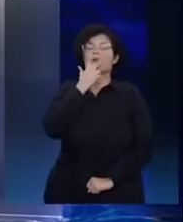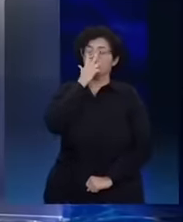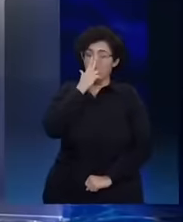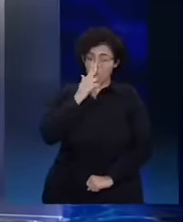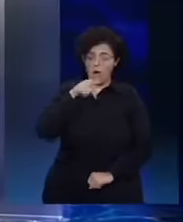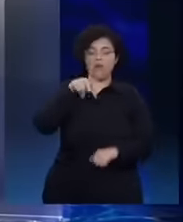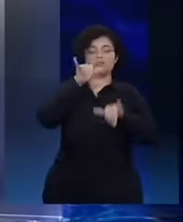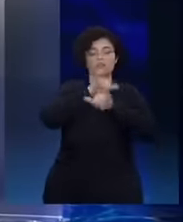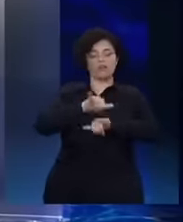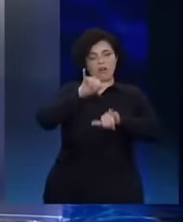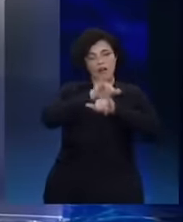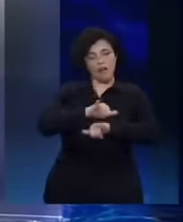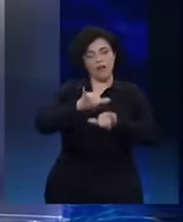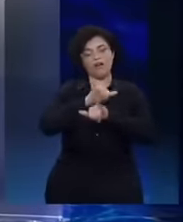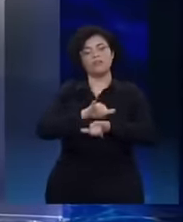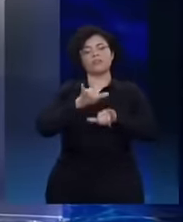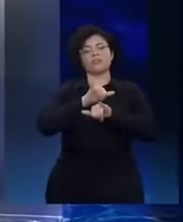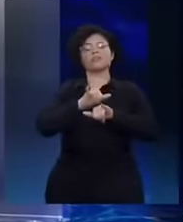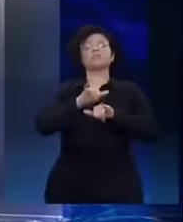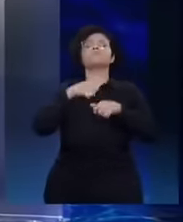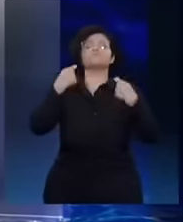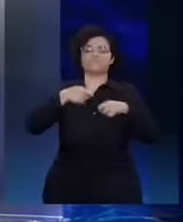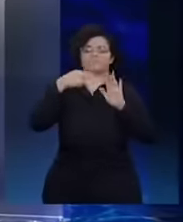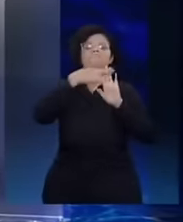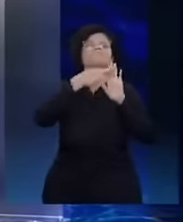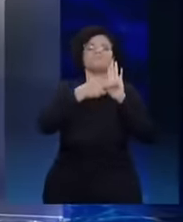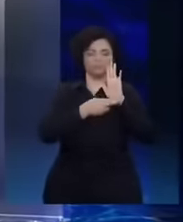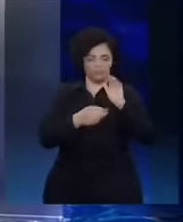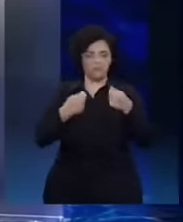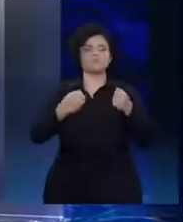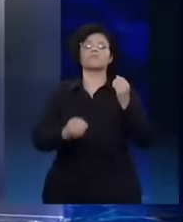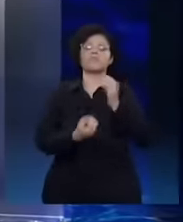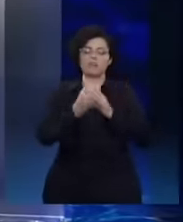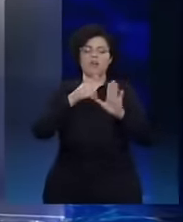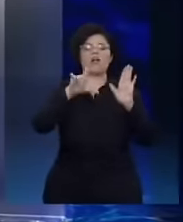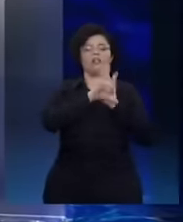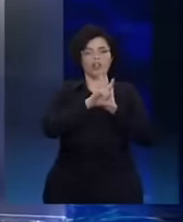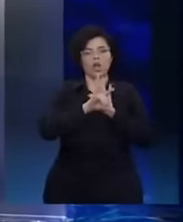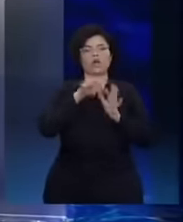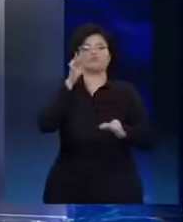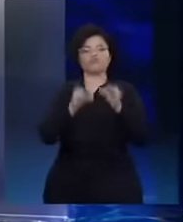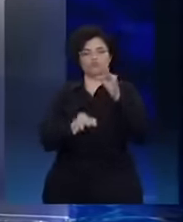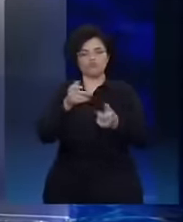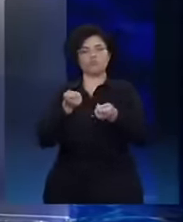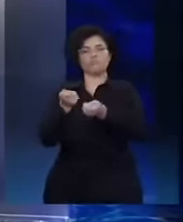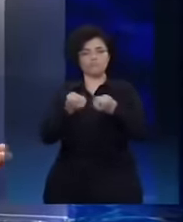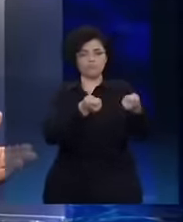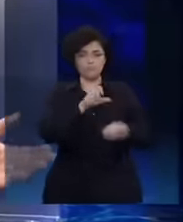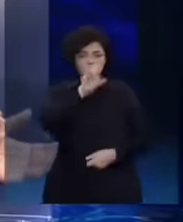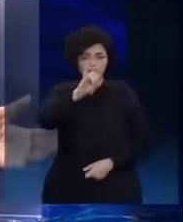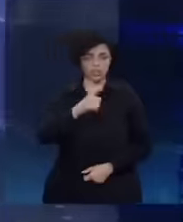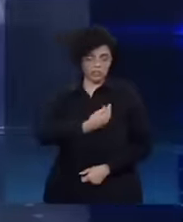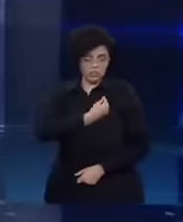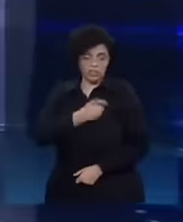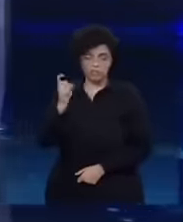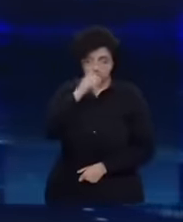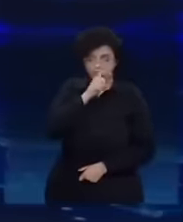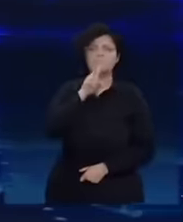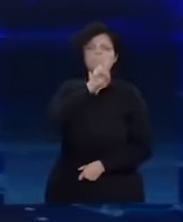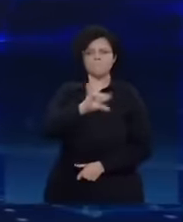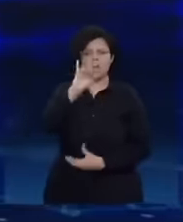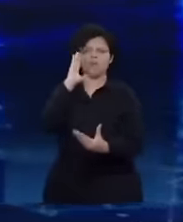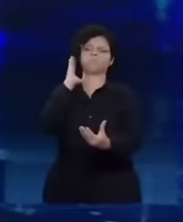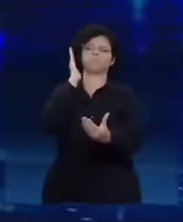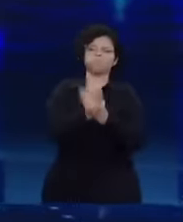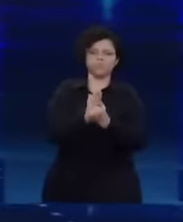que a campanha tem que ser regulada, a justiça tem que tomar decisão e toda vez que houver mentira, nós vamos entrar com um